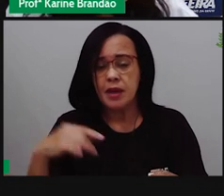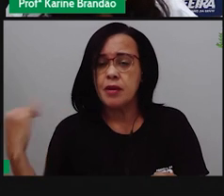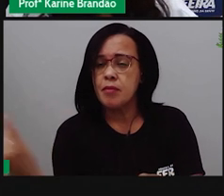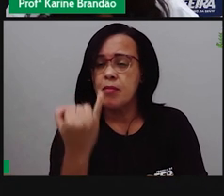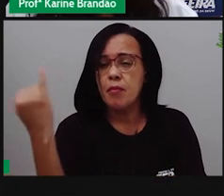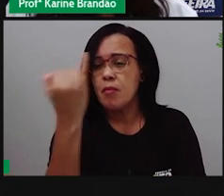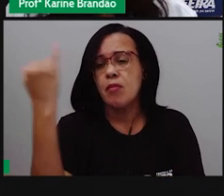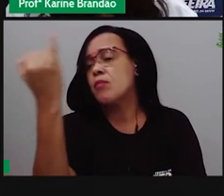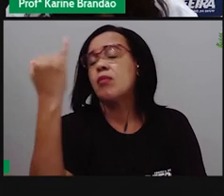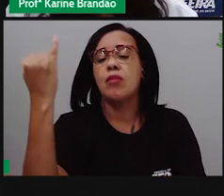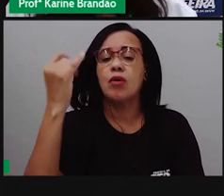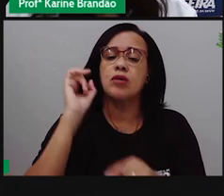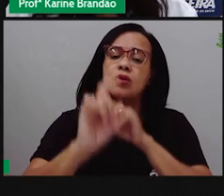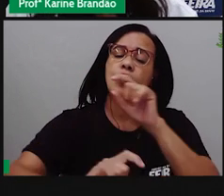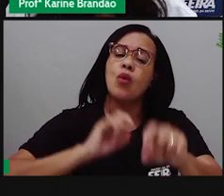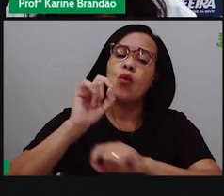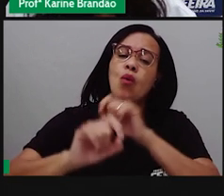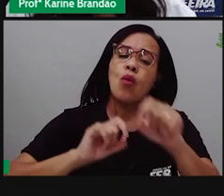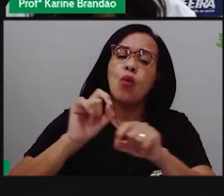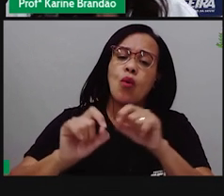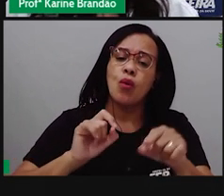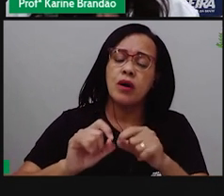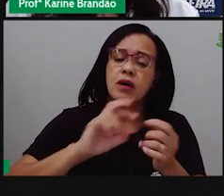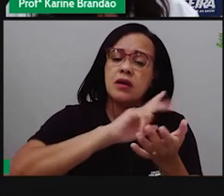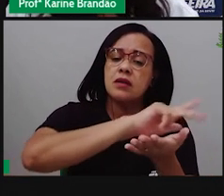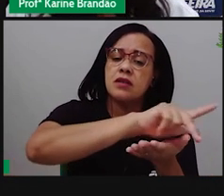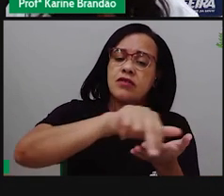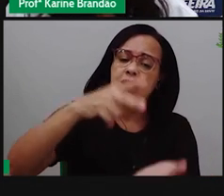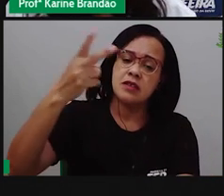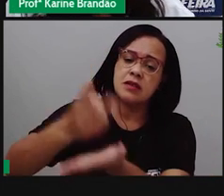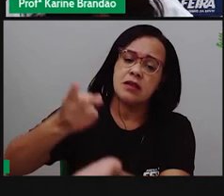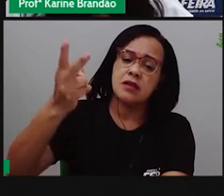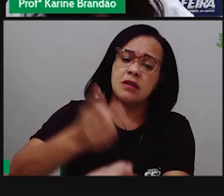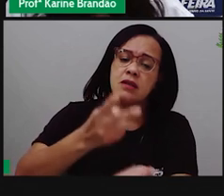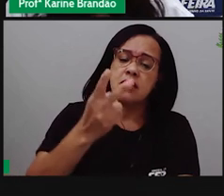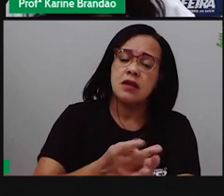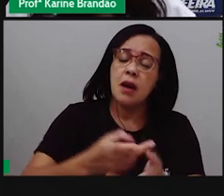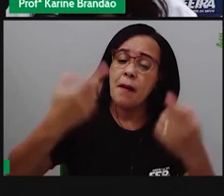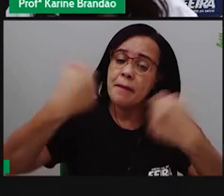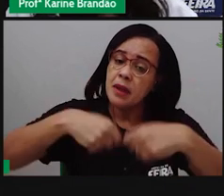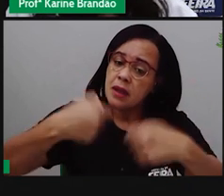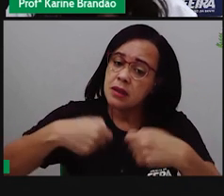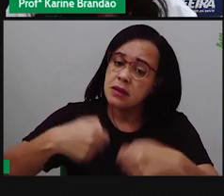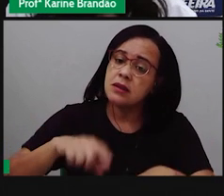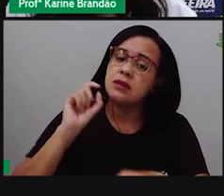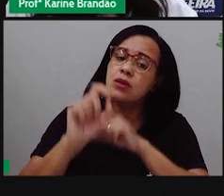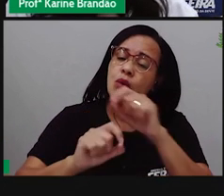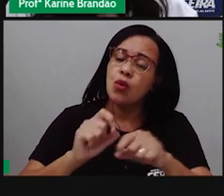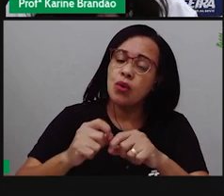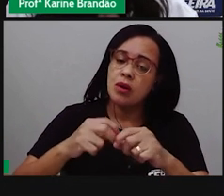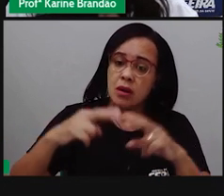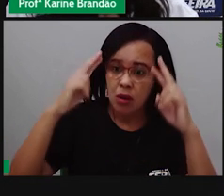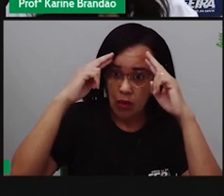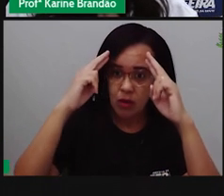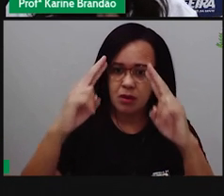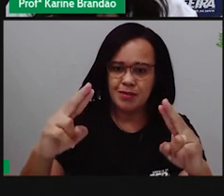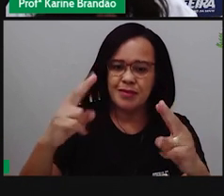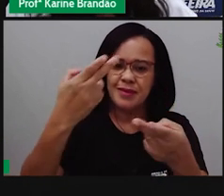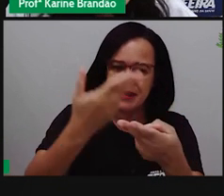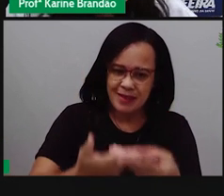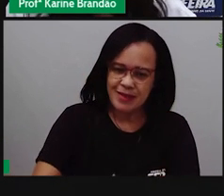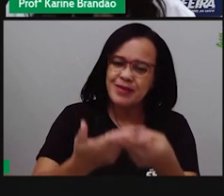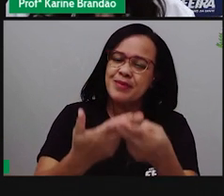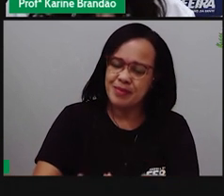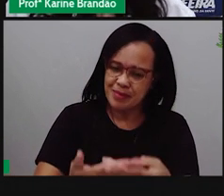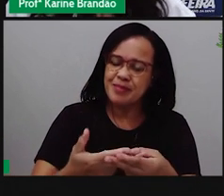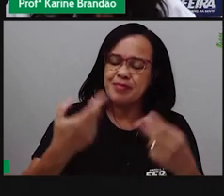preservação e manutenção dessa diversidade, o respeito e a tolerância. E então, agora é a